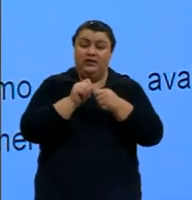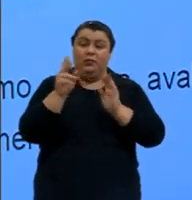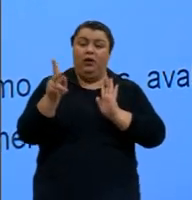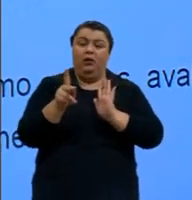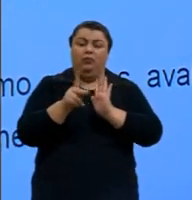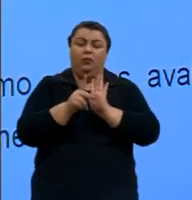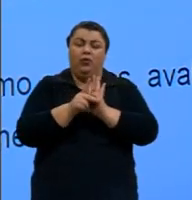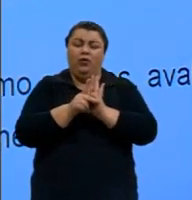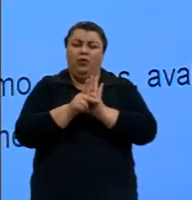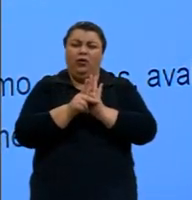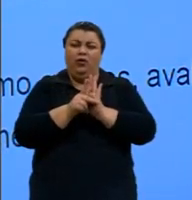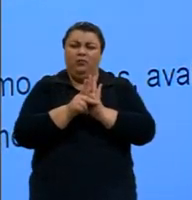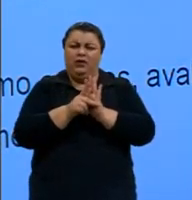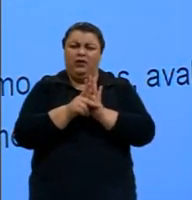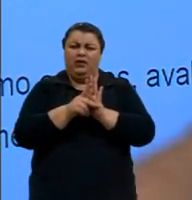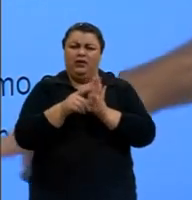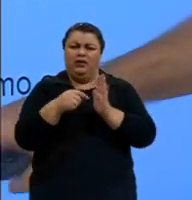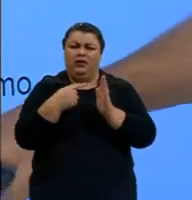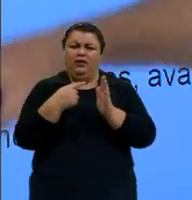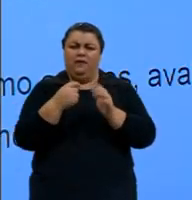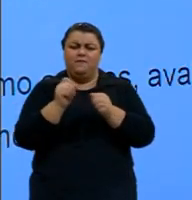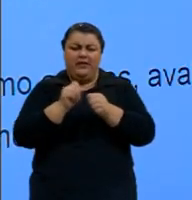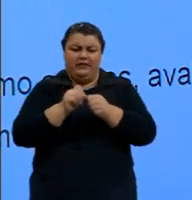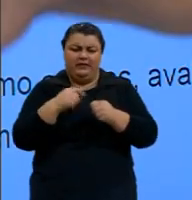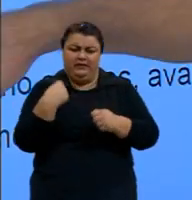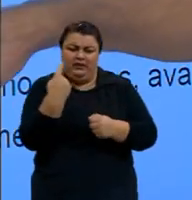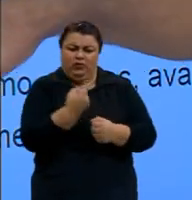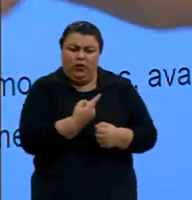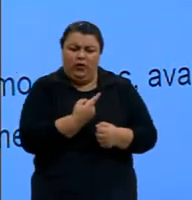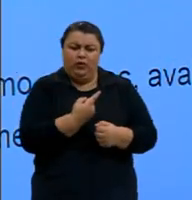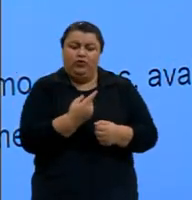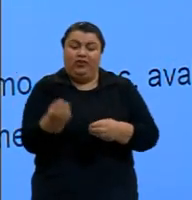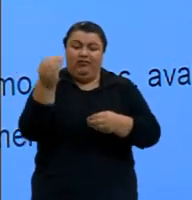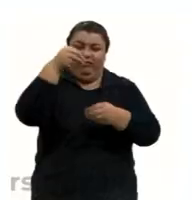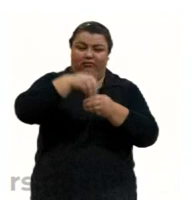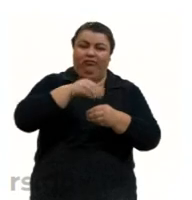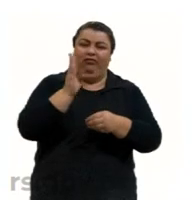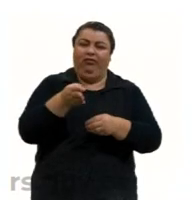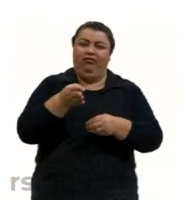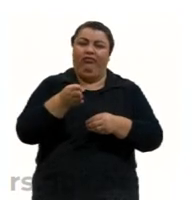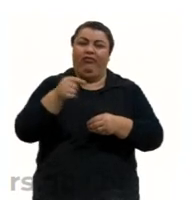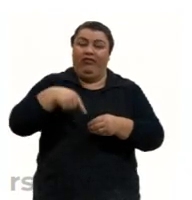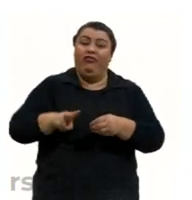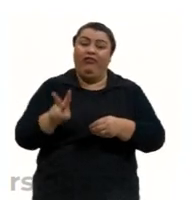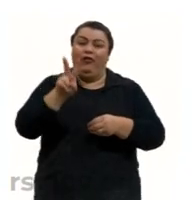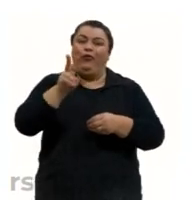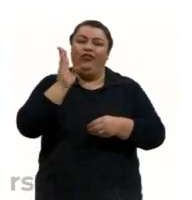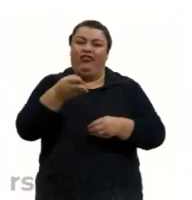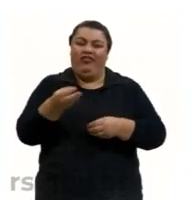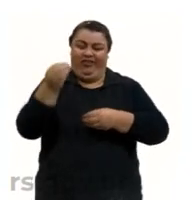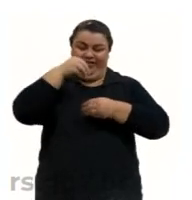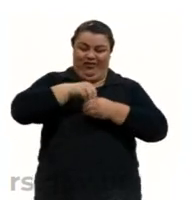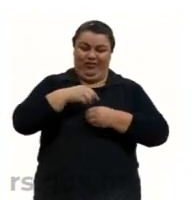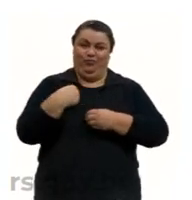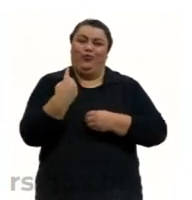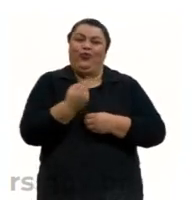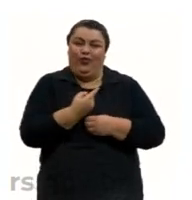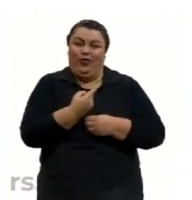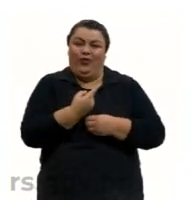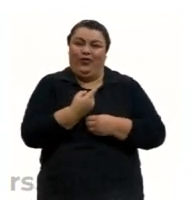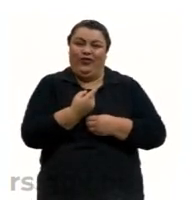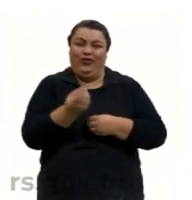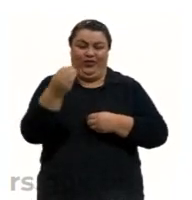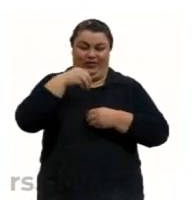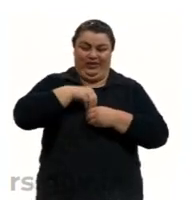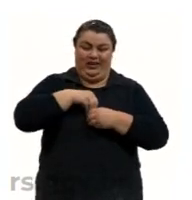própria avaliação da nossa ação também já é baseada nesses valores que são socializados, que são passados por nós. E, muitas vezes, a